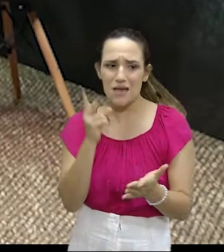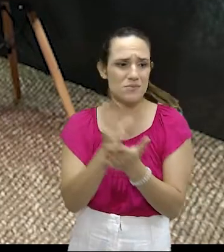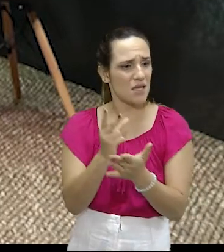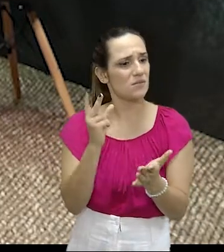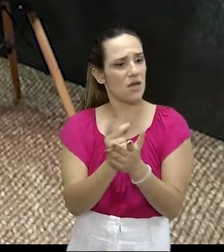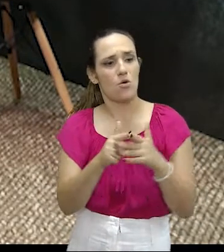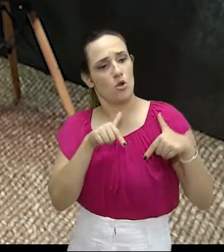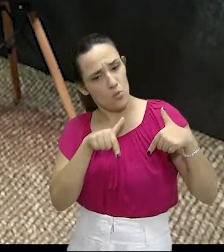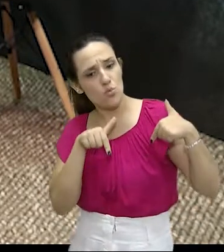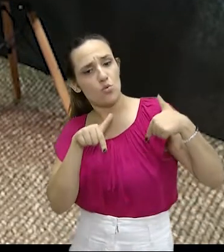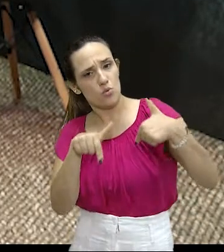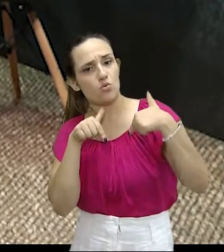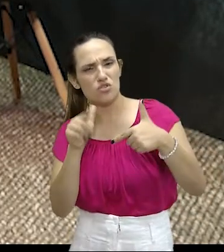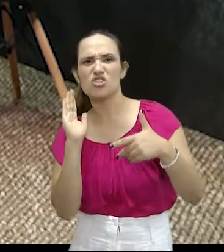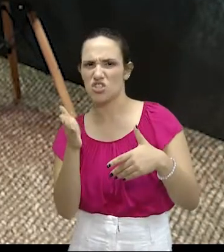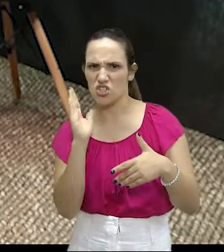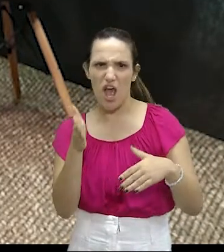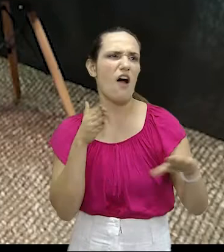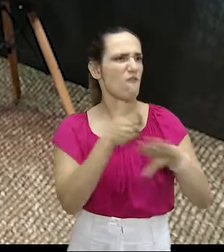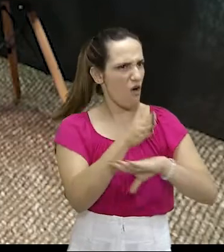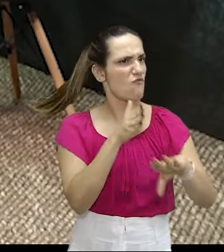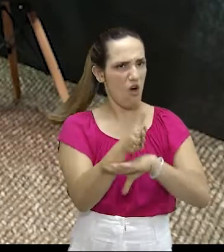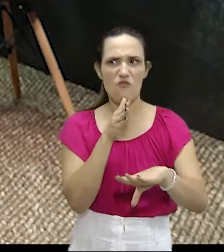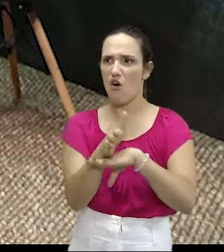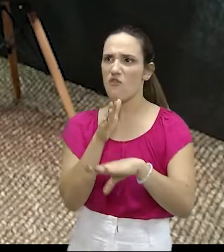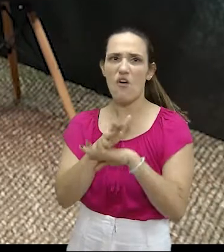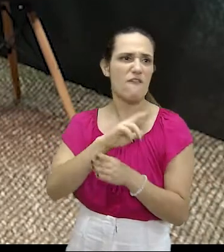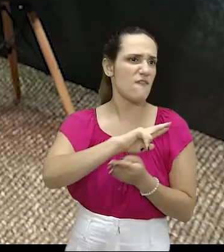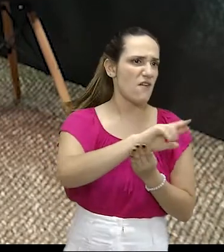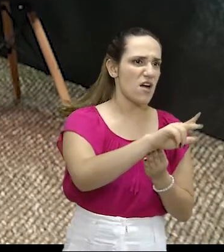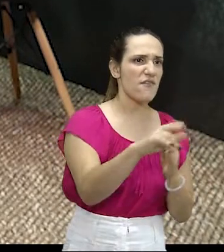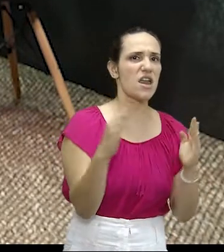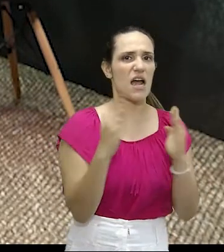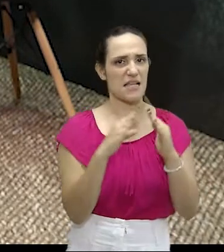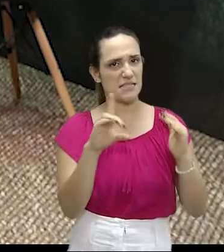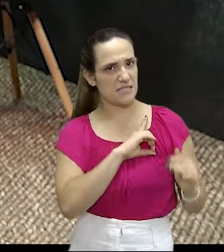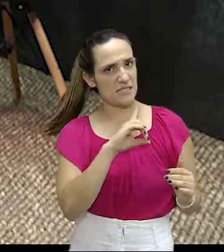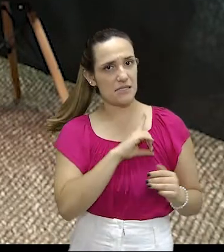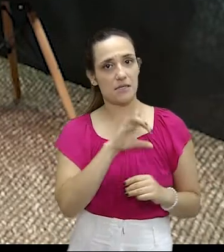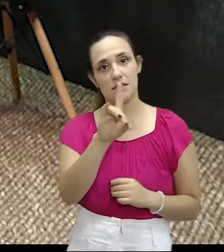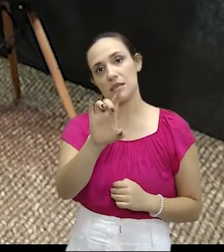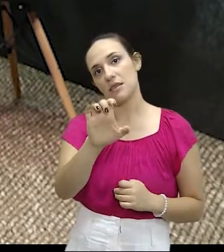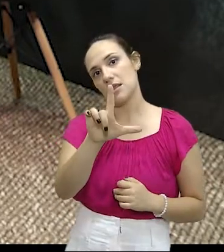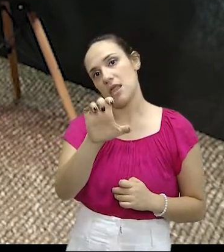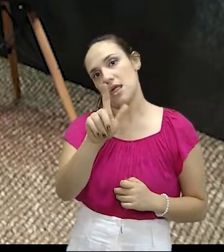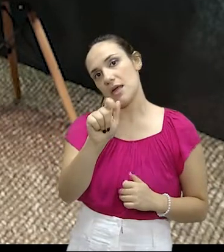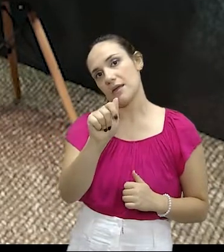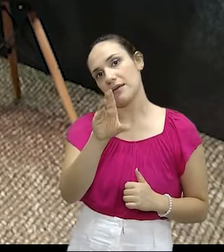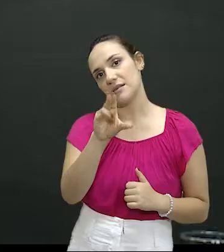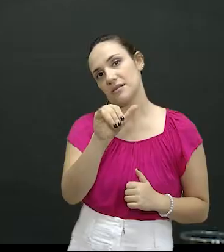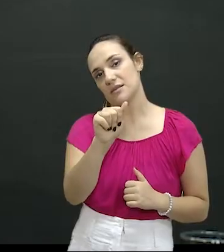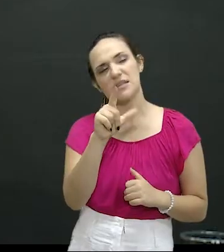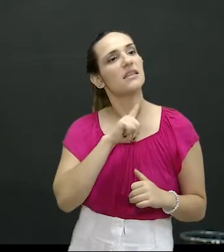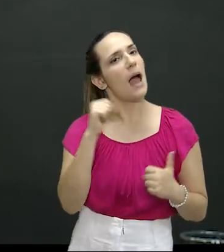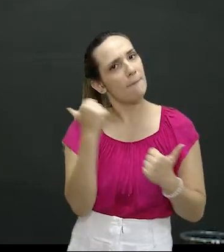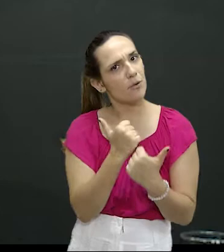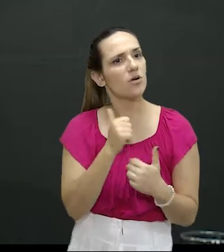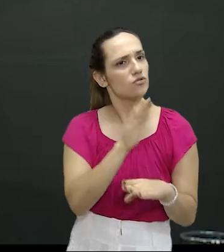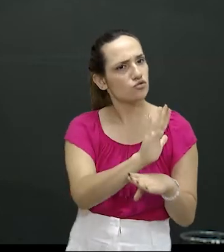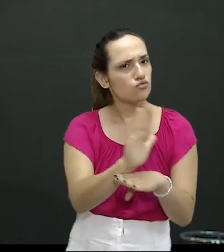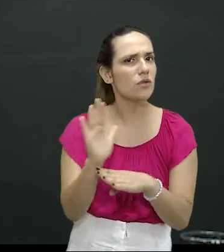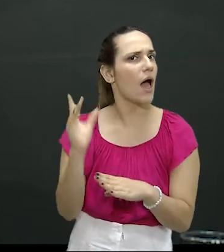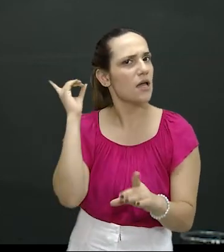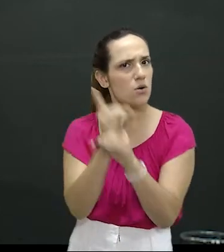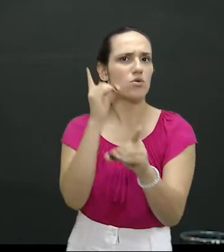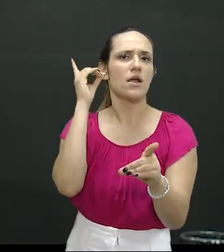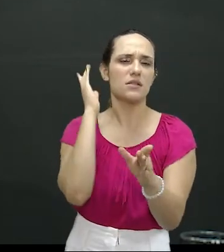ali, já fomos em várias delegacias de fronteira, conversar com os colegas, prestar apoio nas investigações, porque